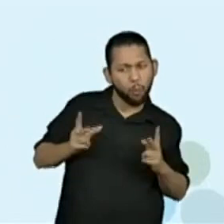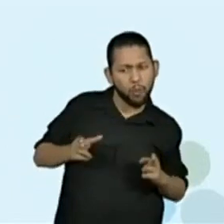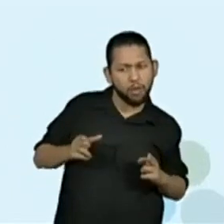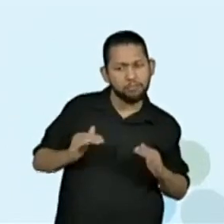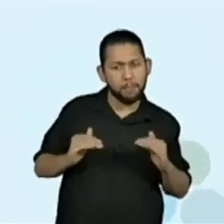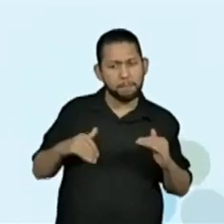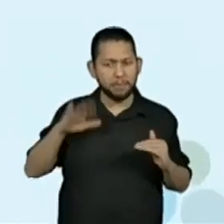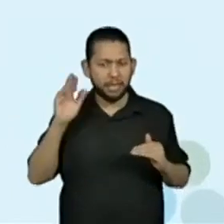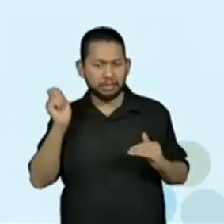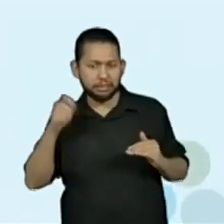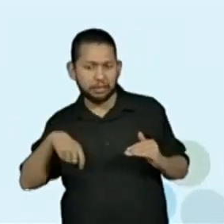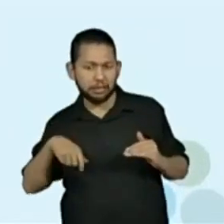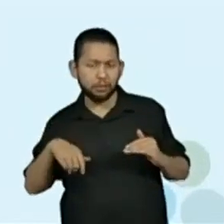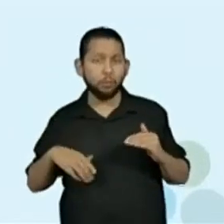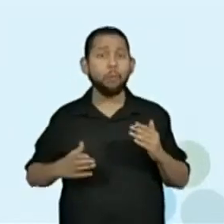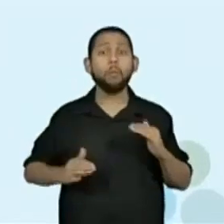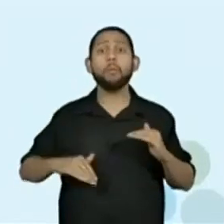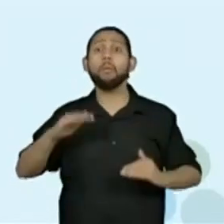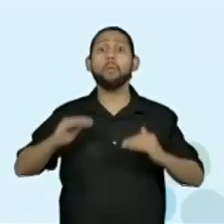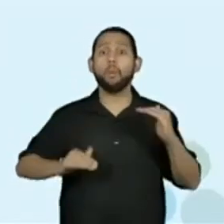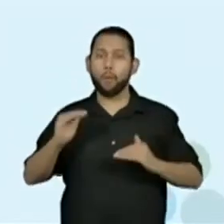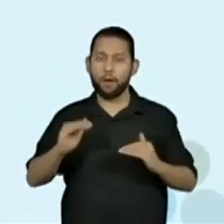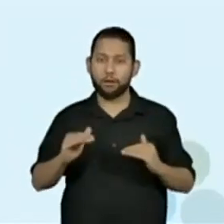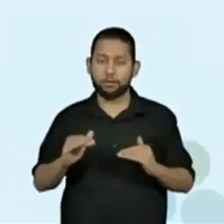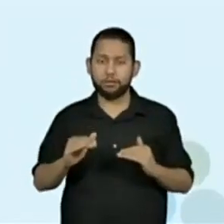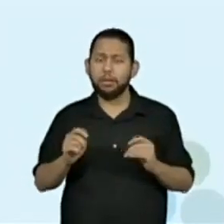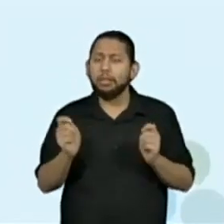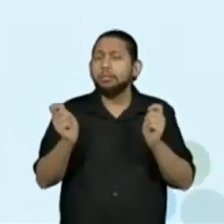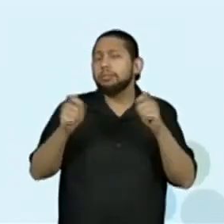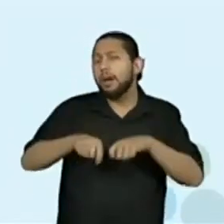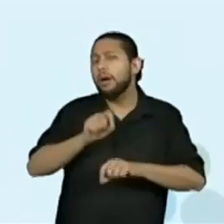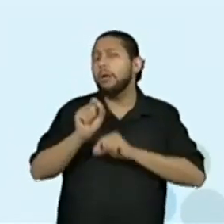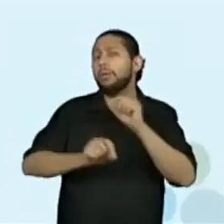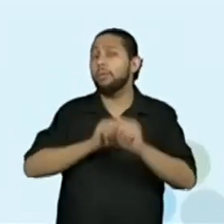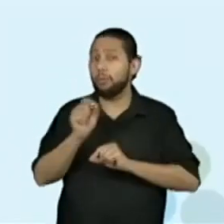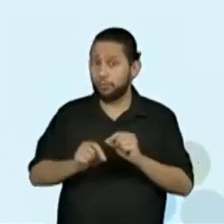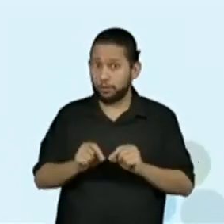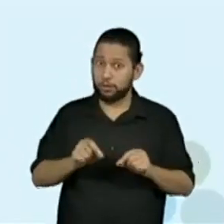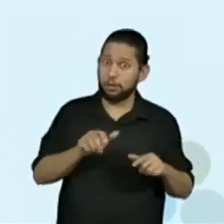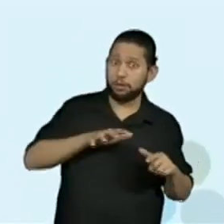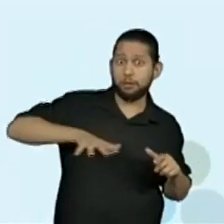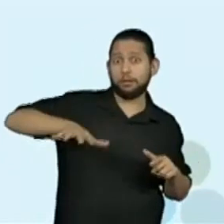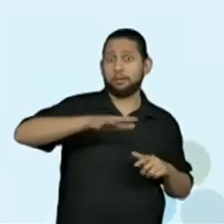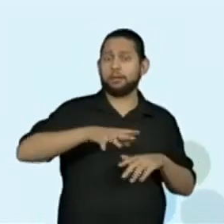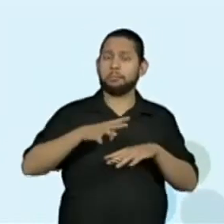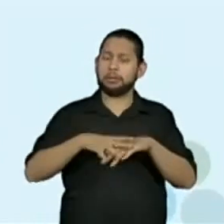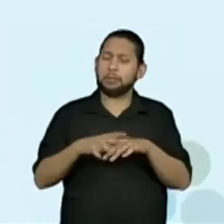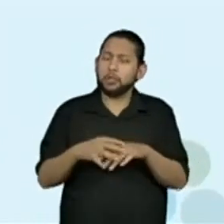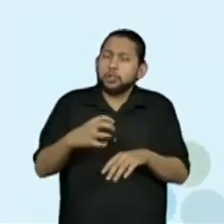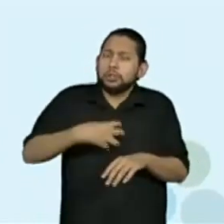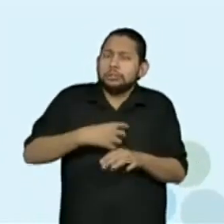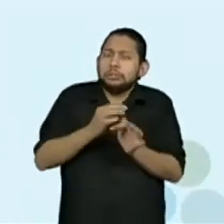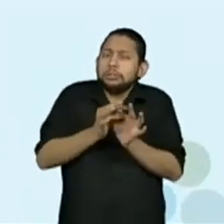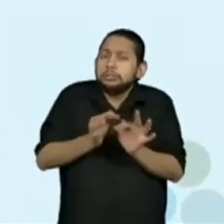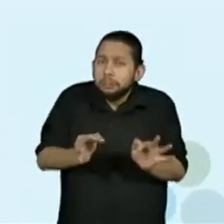Explorando a ideia de probabilidade em situações, problemas simples.